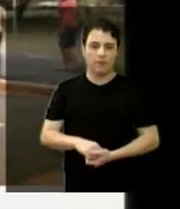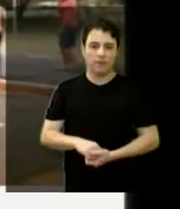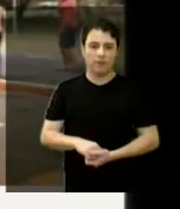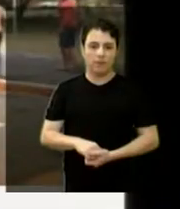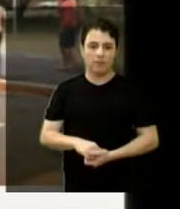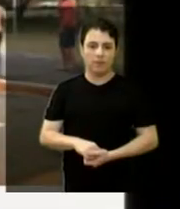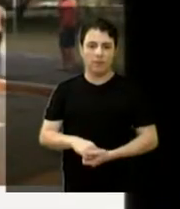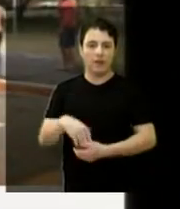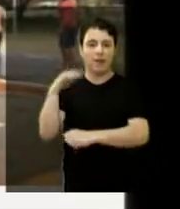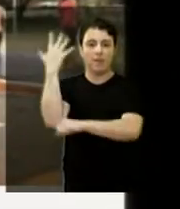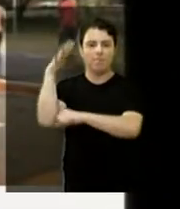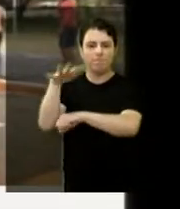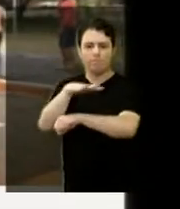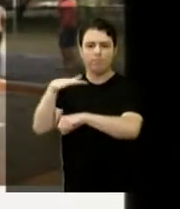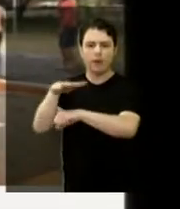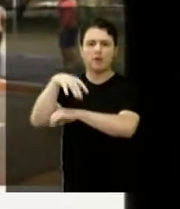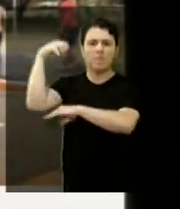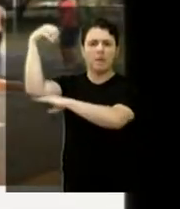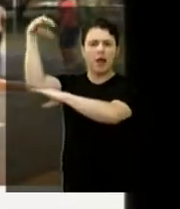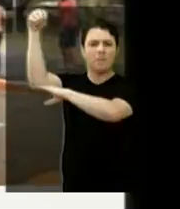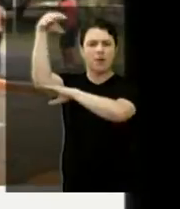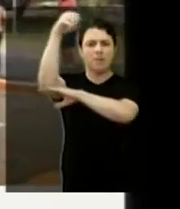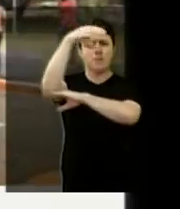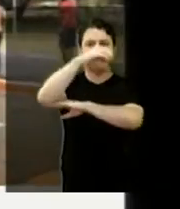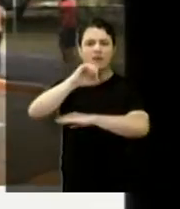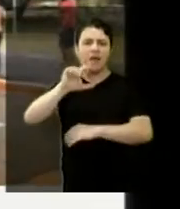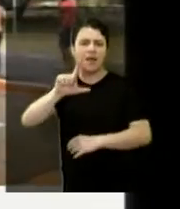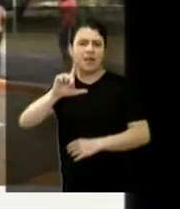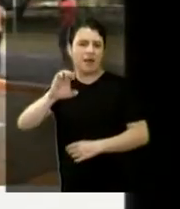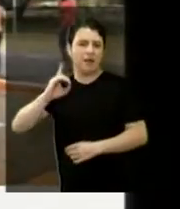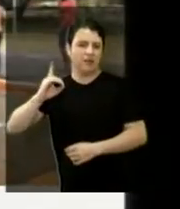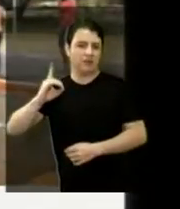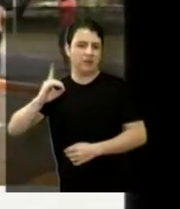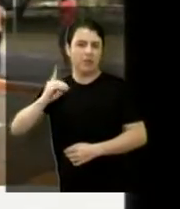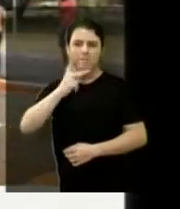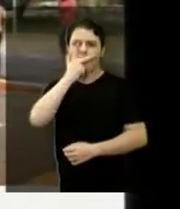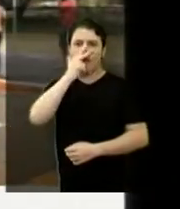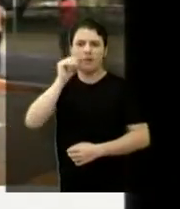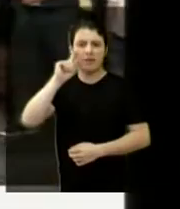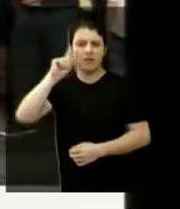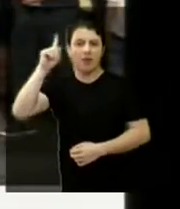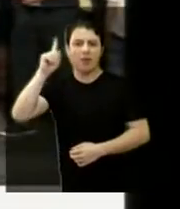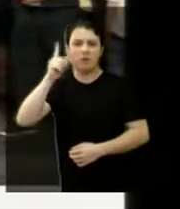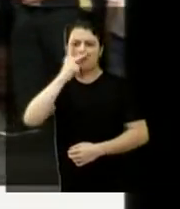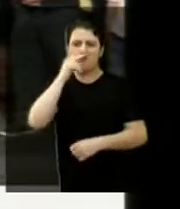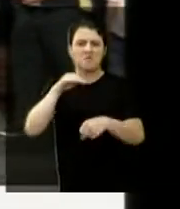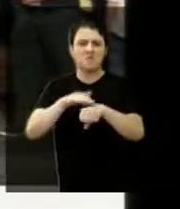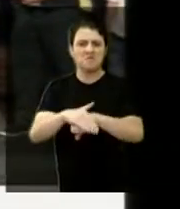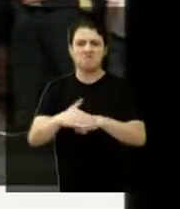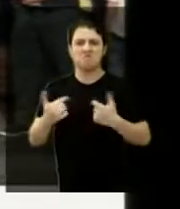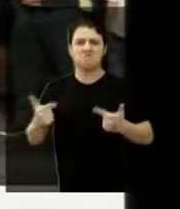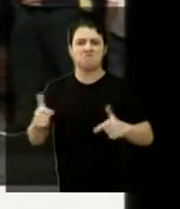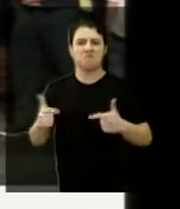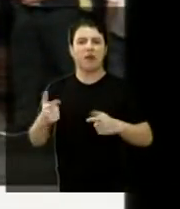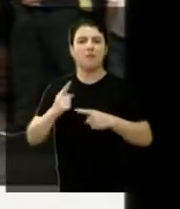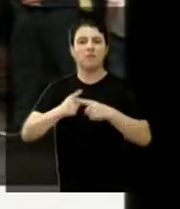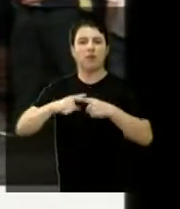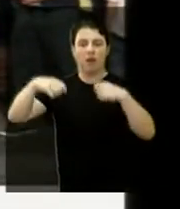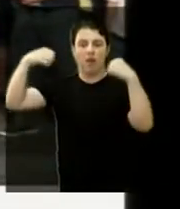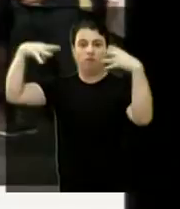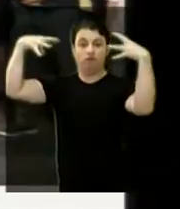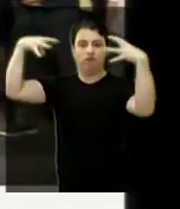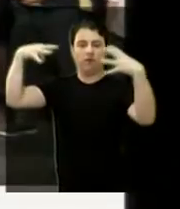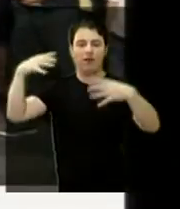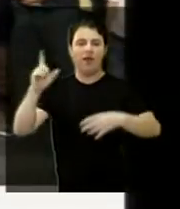A praça totalmente iluminada, luz de LED. Parece dia essa praça, ninguém fala que é noite. Nem fala que é noite. Totalmente dia, né? Tem um